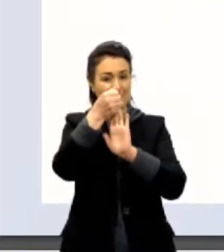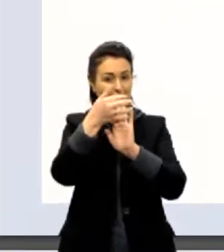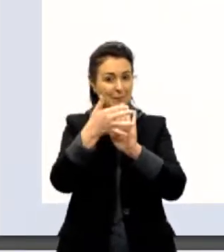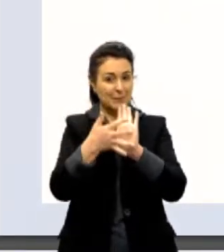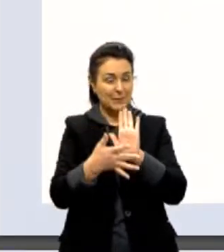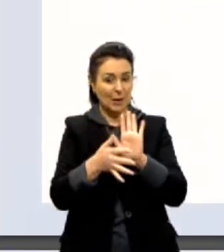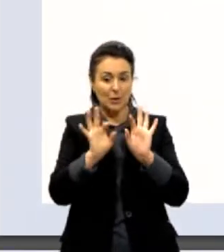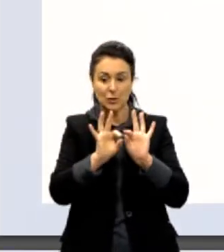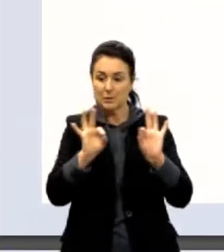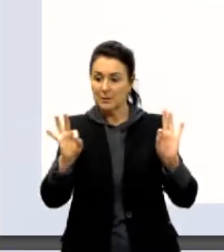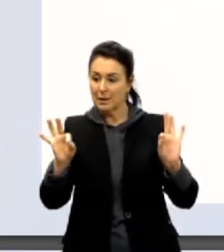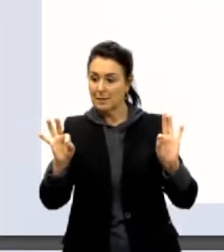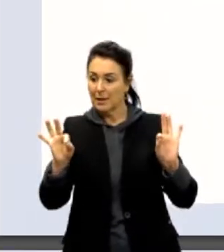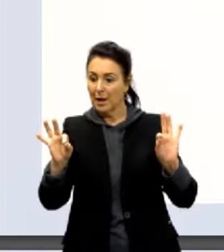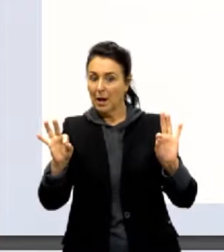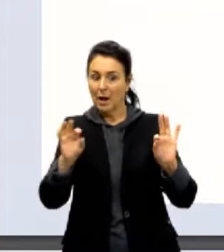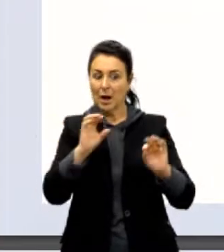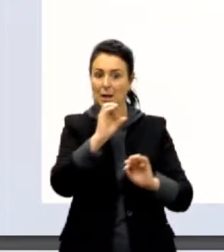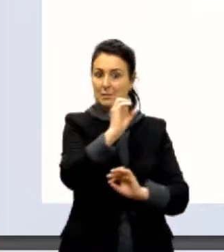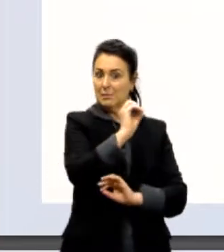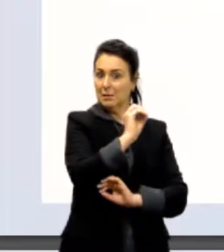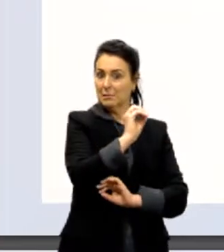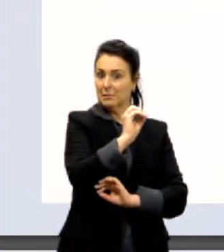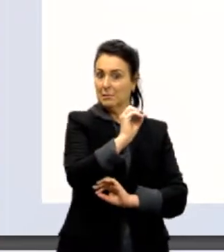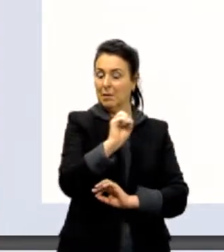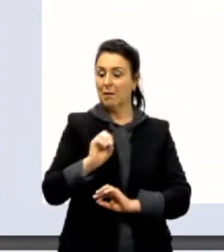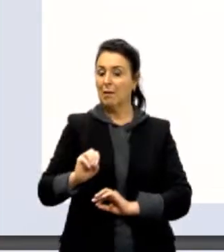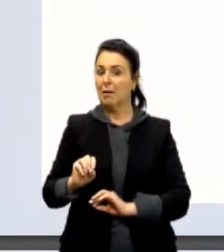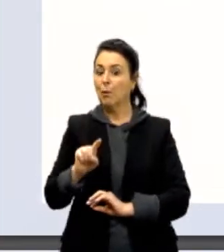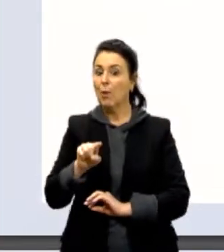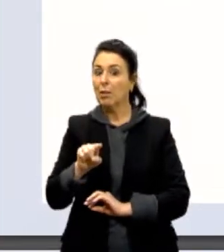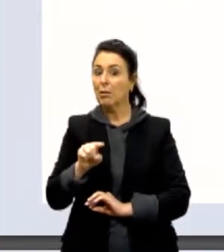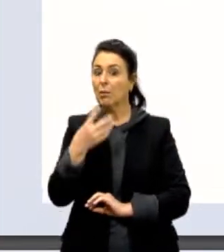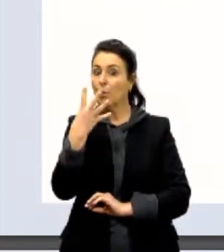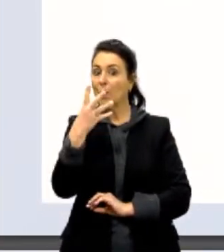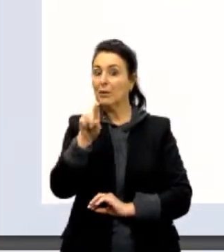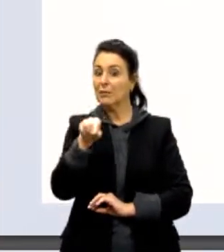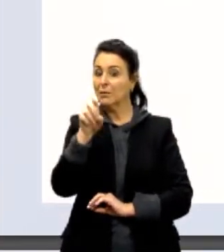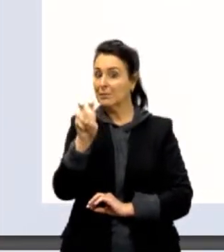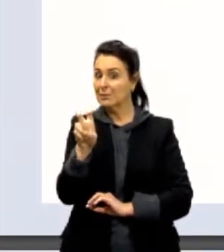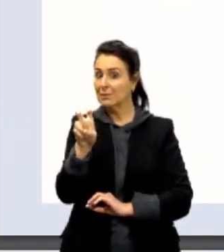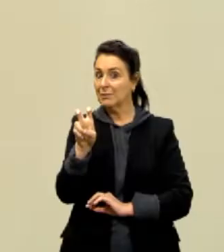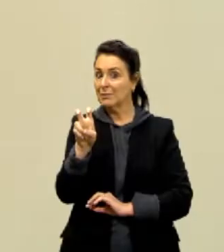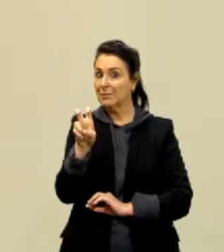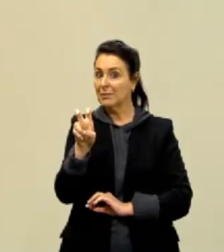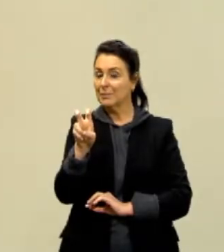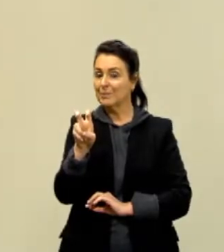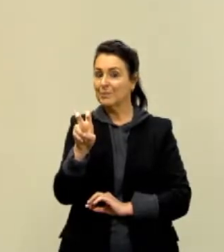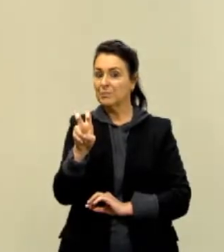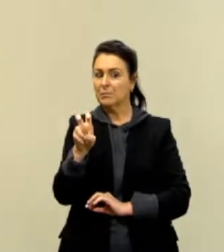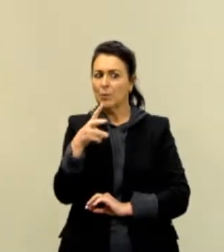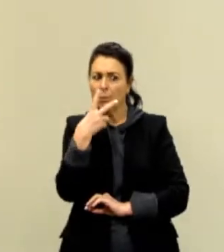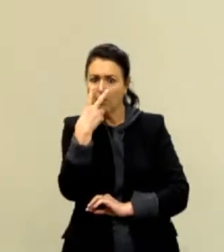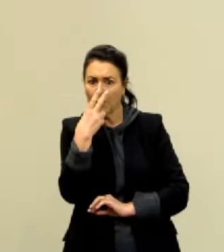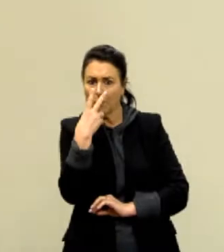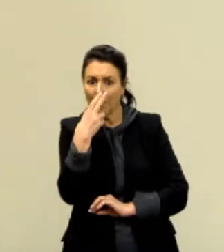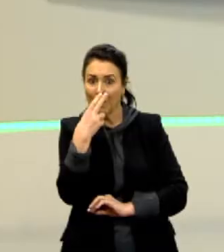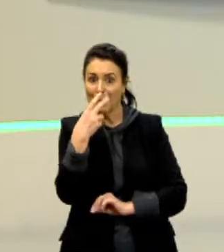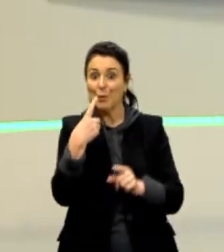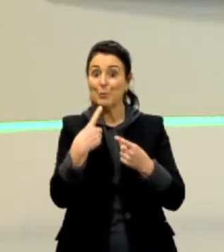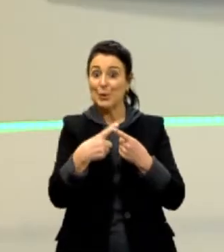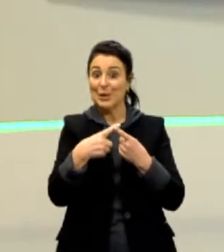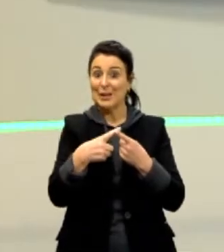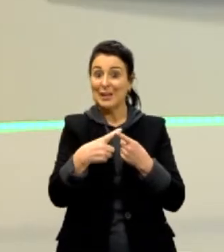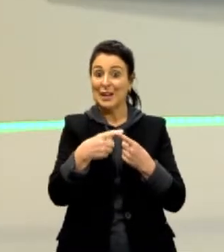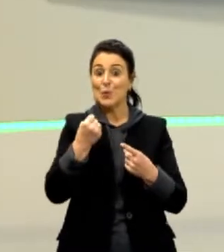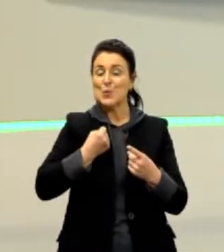a distância até o zero. Essa distância vale 4,5. Nesse caso, ficou igual quando o número é positivo, né?